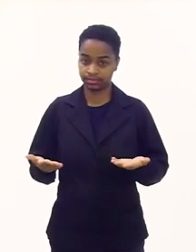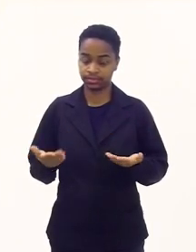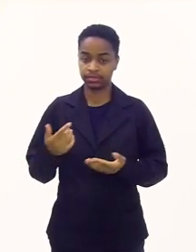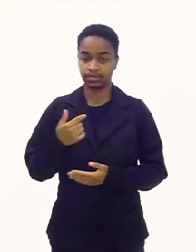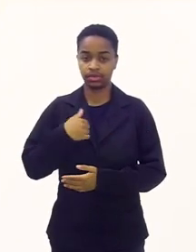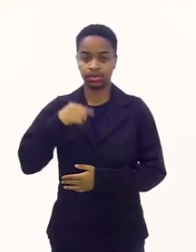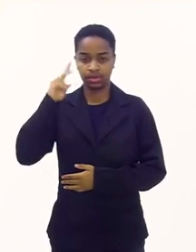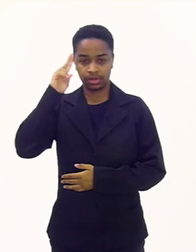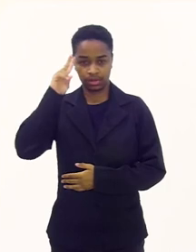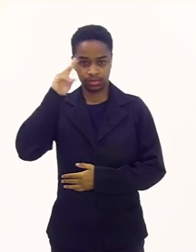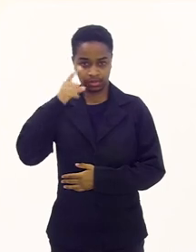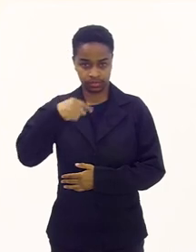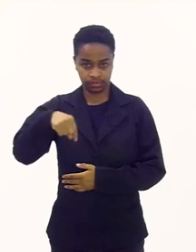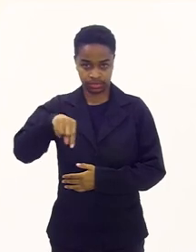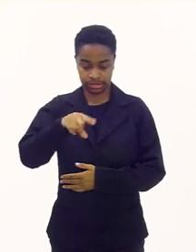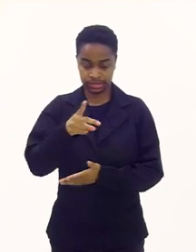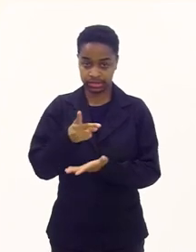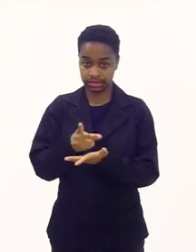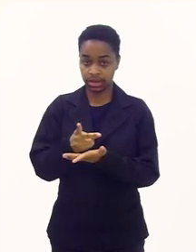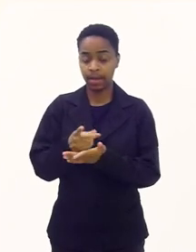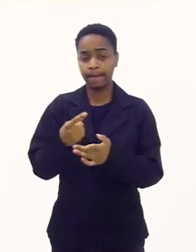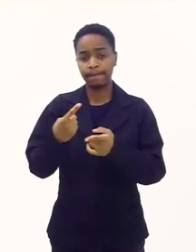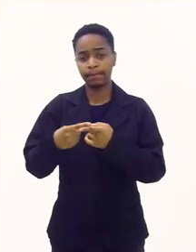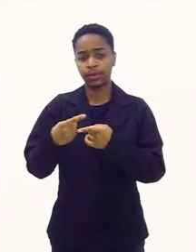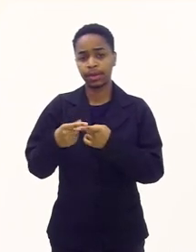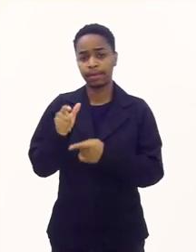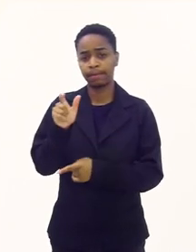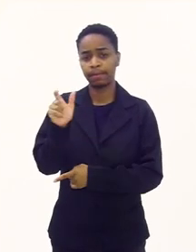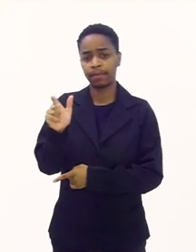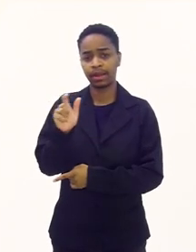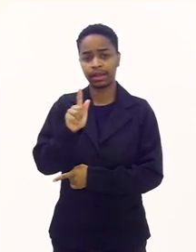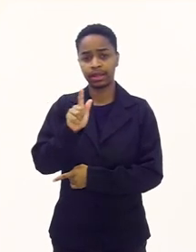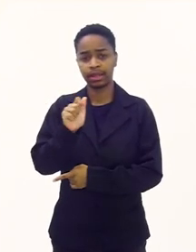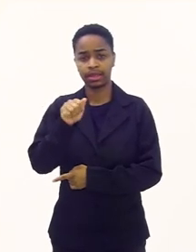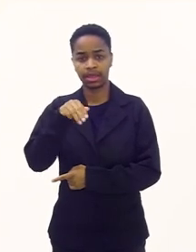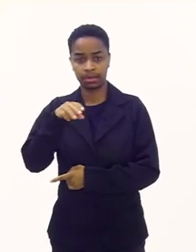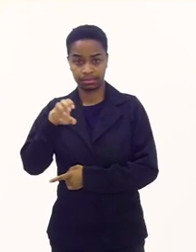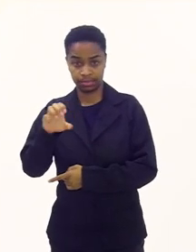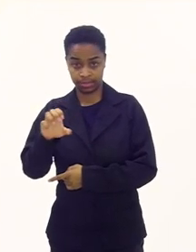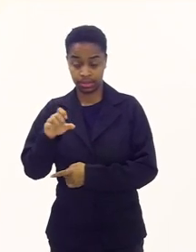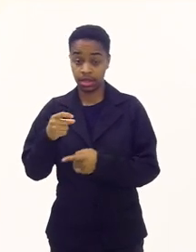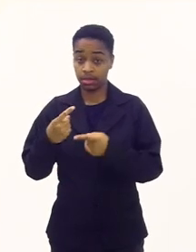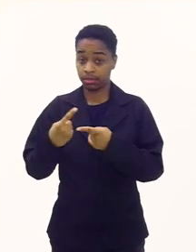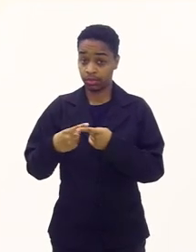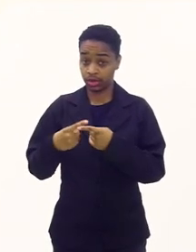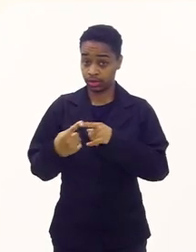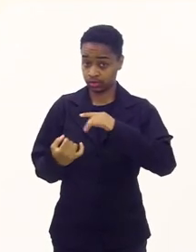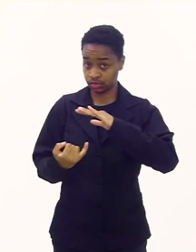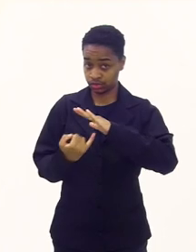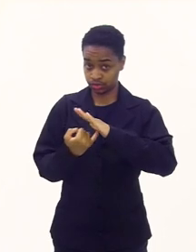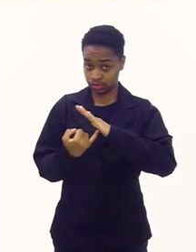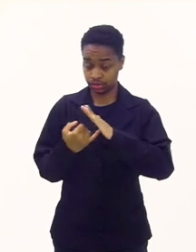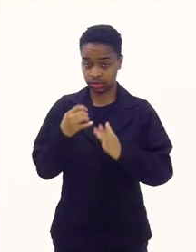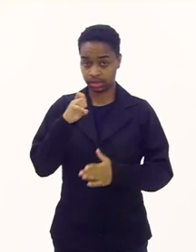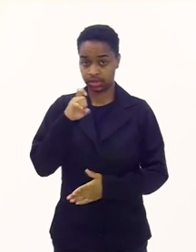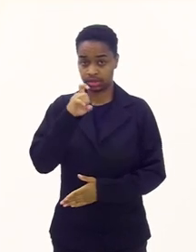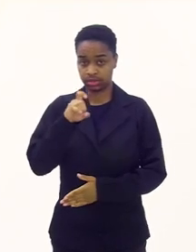lembrando sempre, por que game? Porque o Instituto Expo Religião,